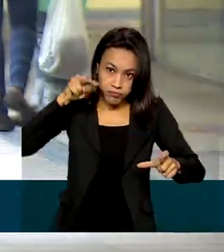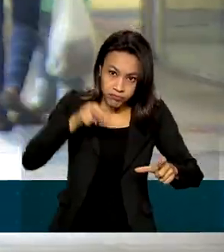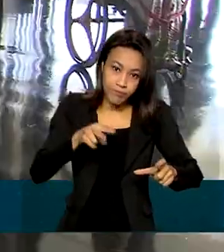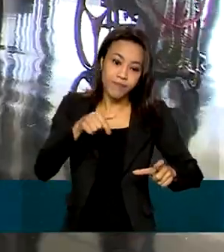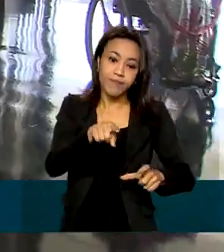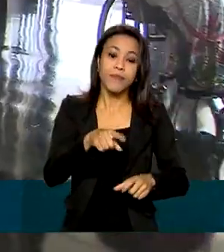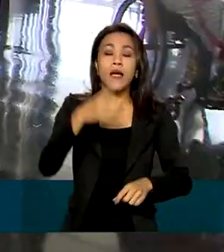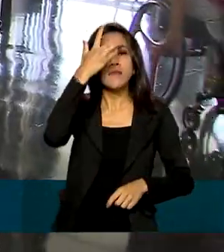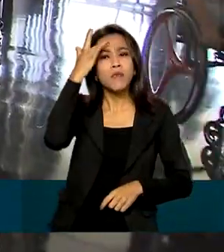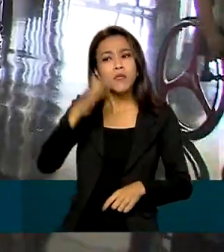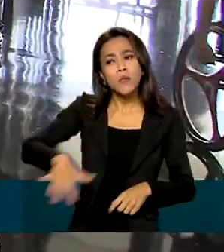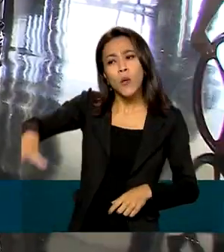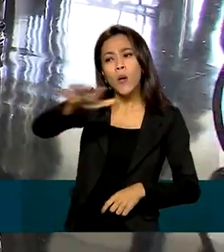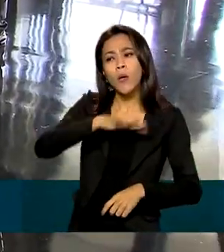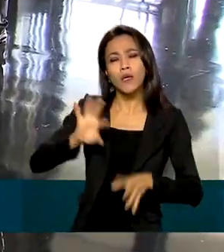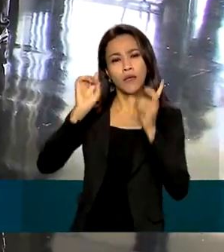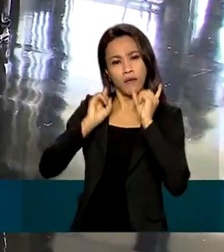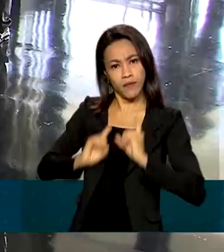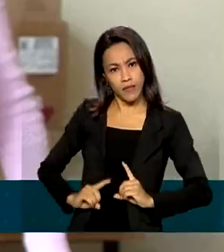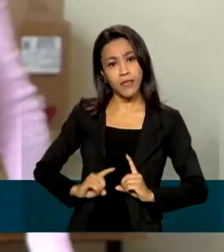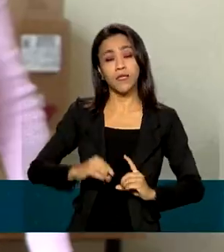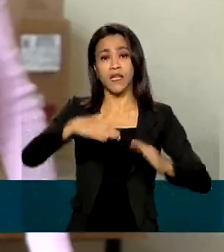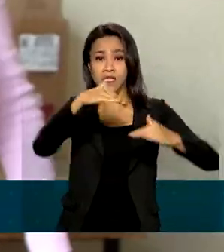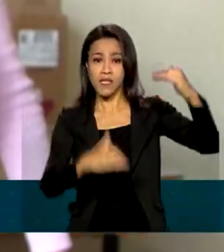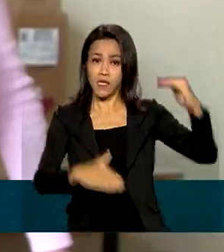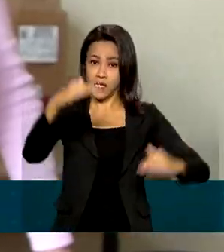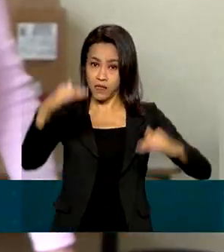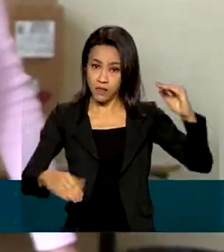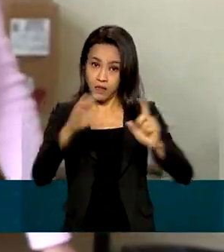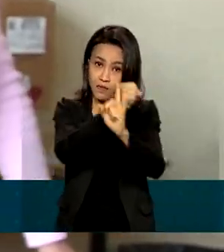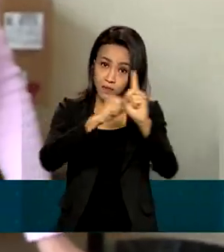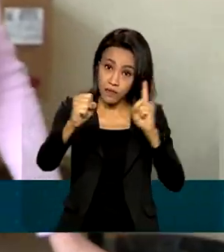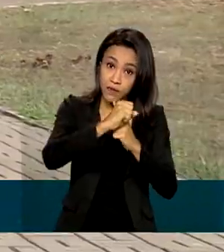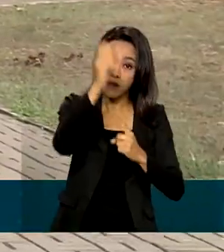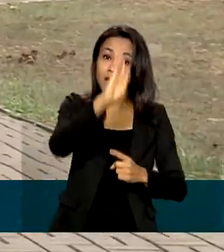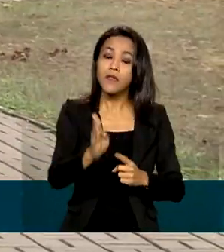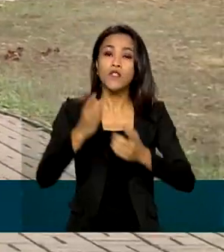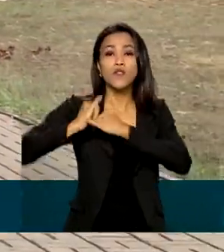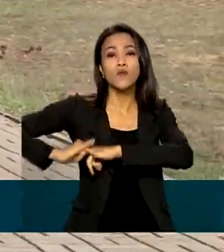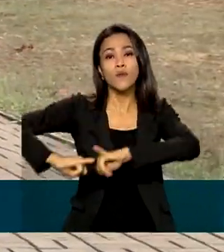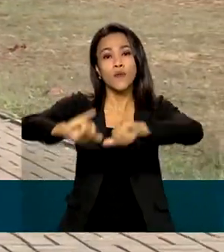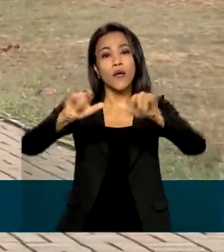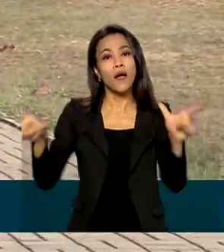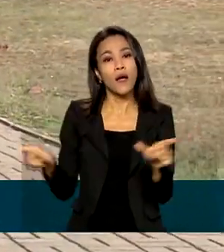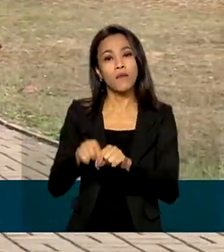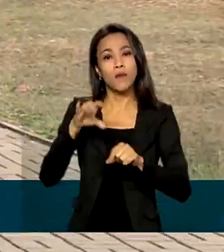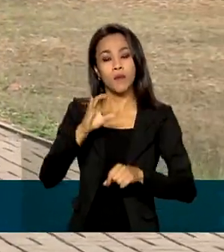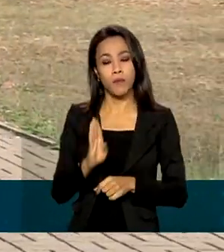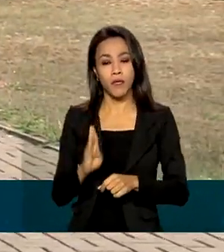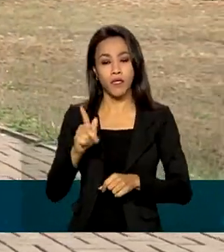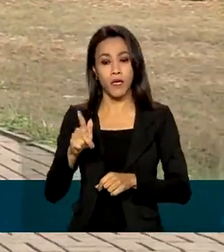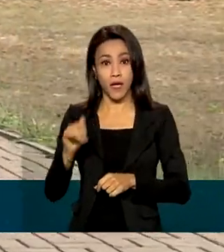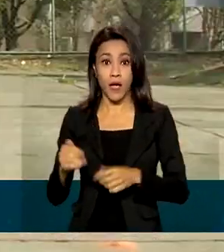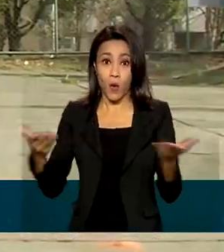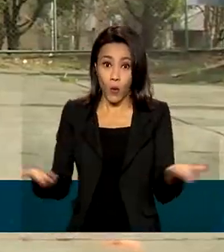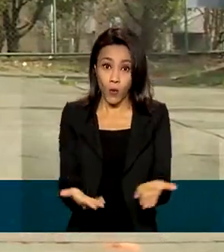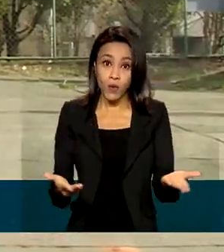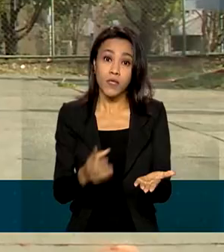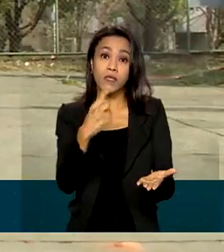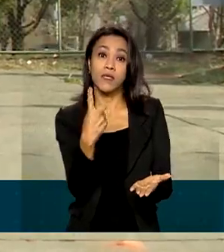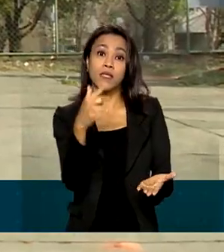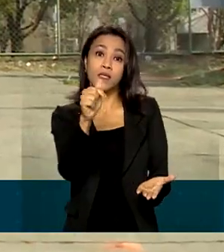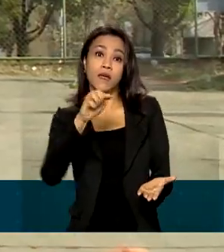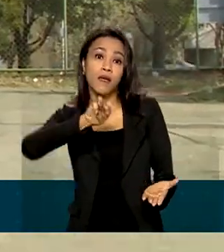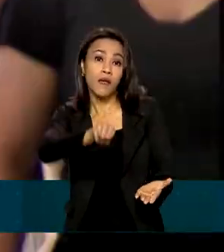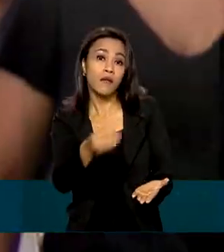Deficiência e as Desigualdades Sociais no Brasil, divulgado pelo IBGE, o país tem 17 milhões e 200 mil pessoas